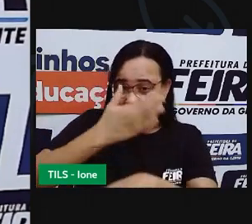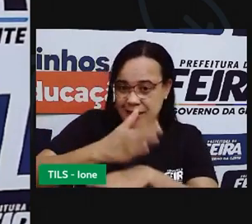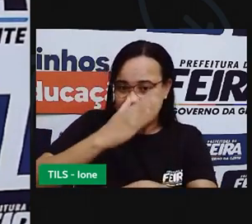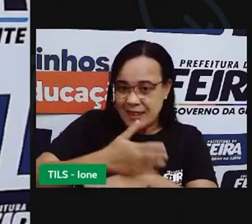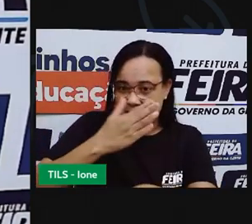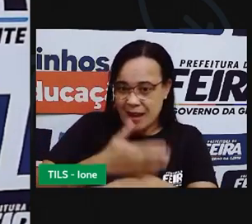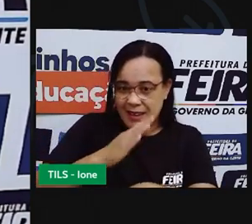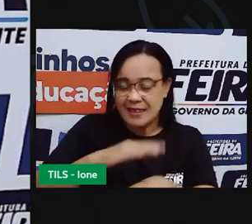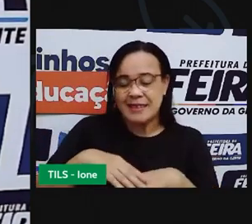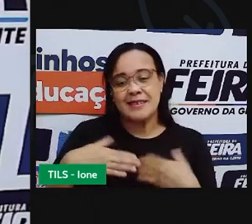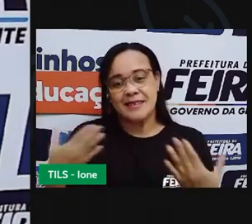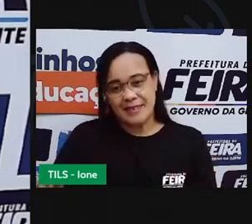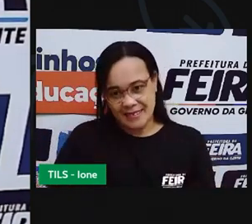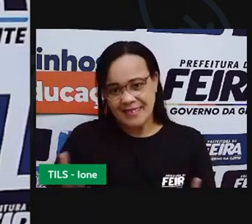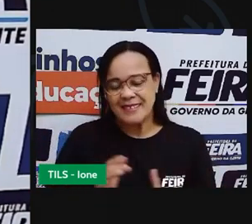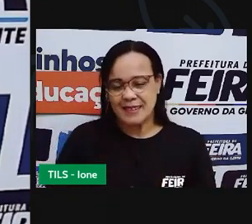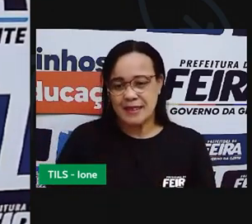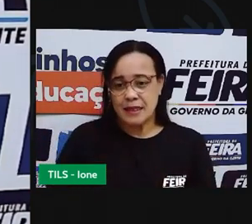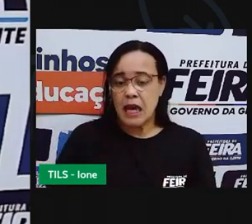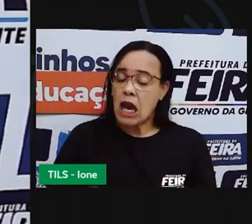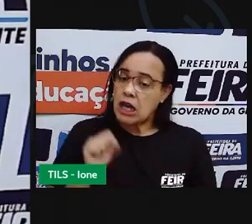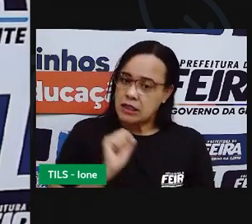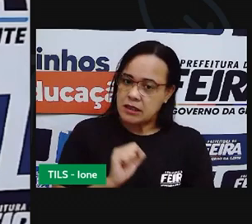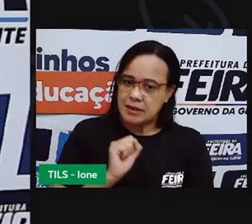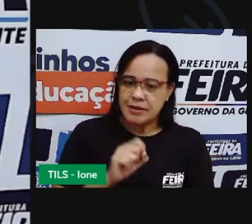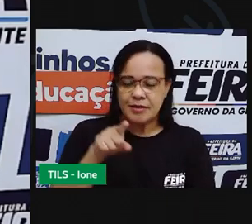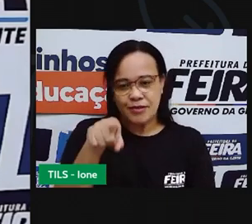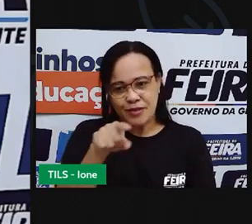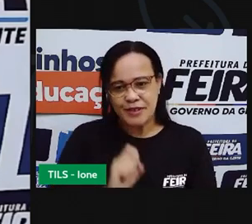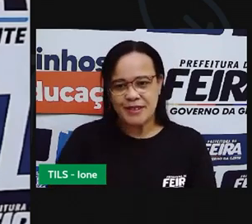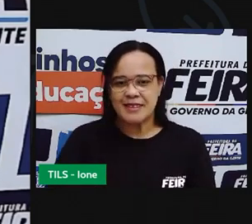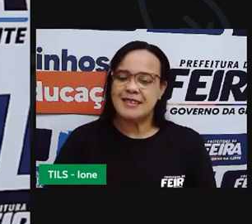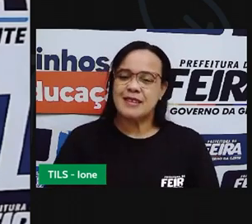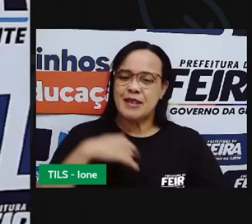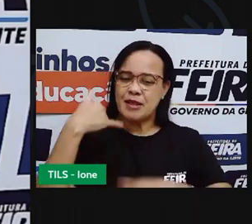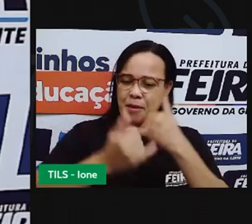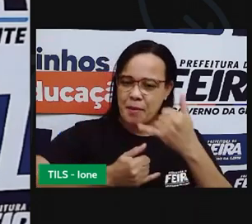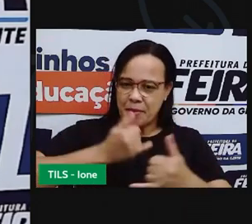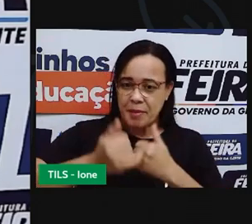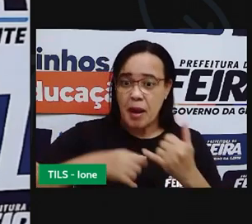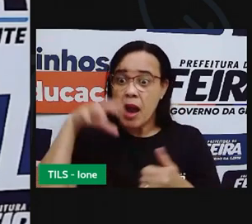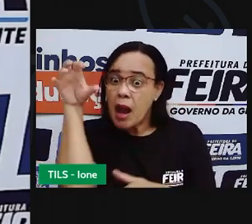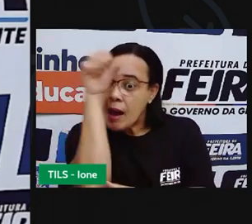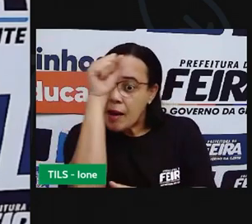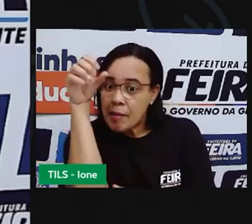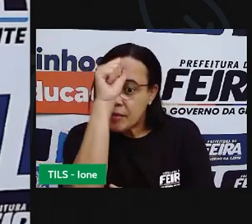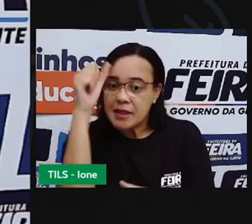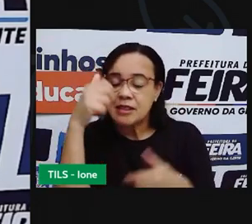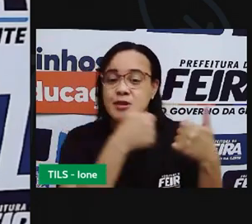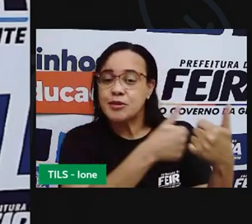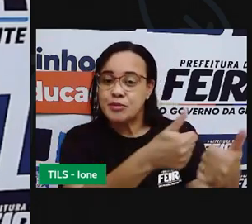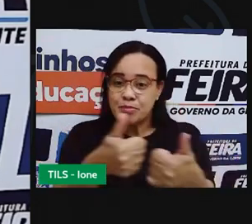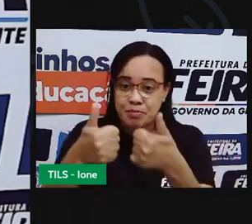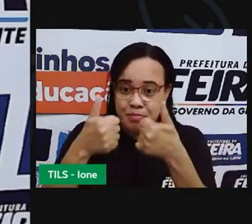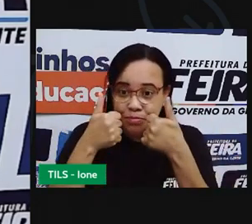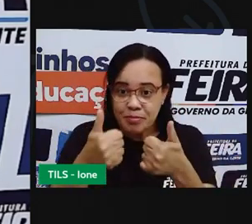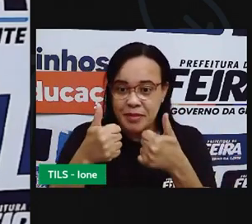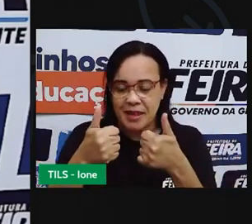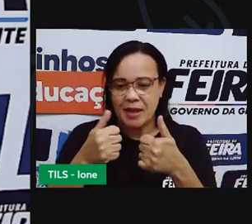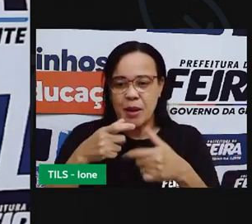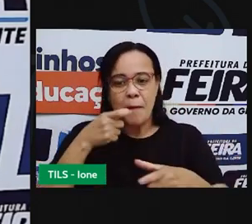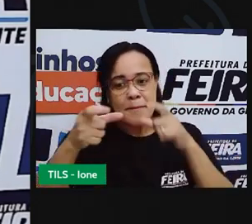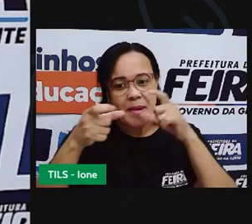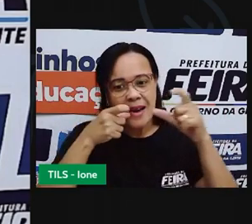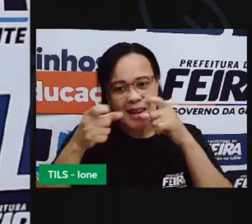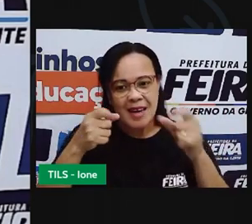aprendido bastante com a nossa aula. Tenha se divertido com trava-língua. Agora a gente vai se despedindo,